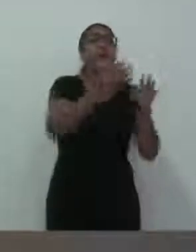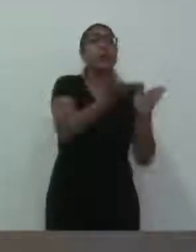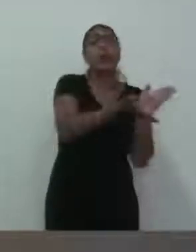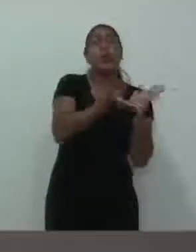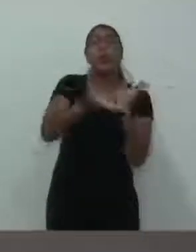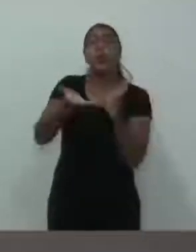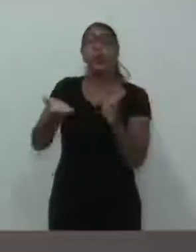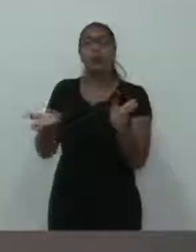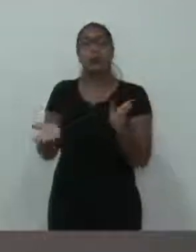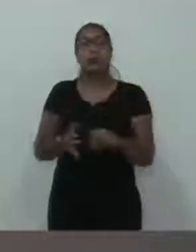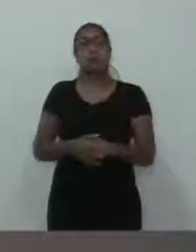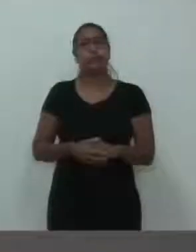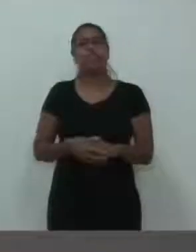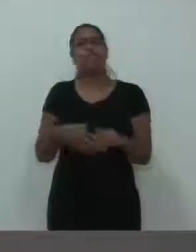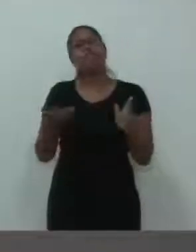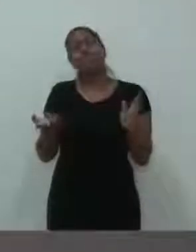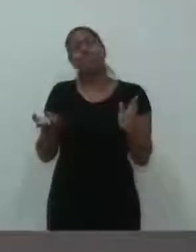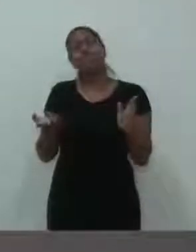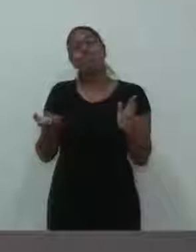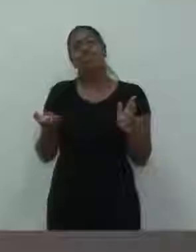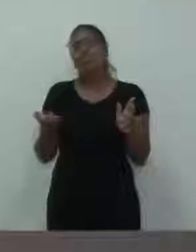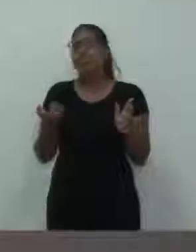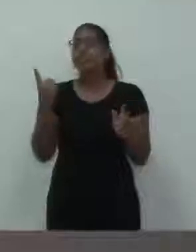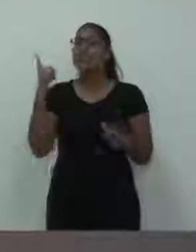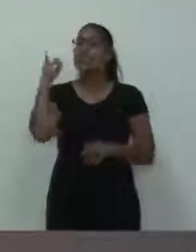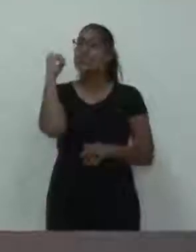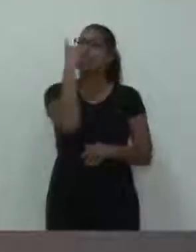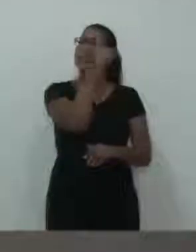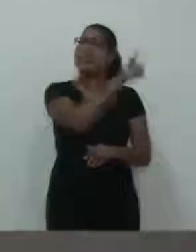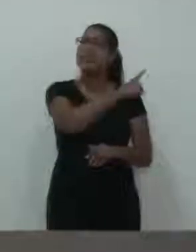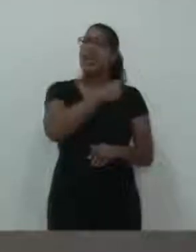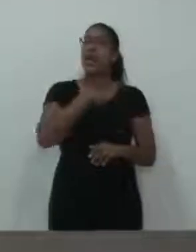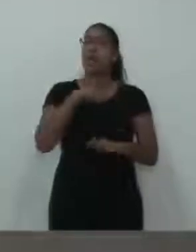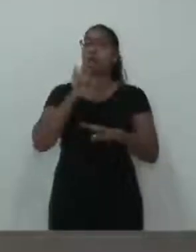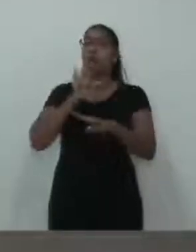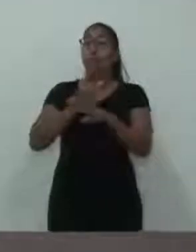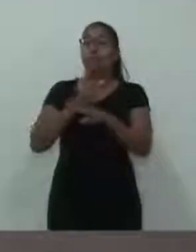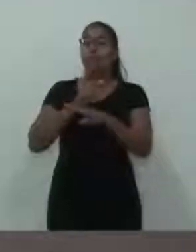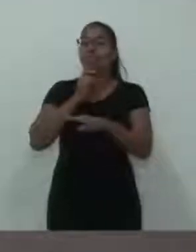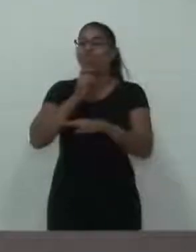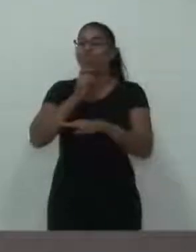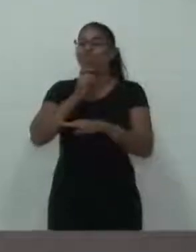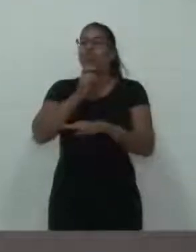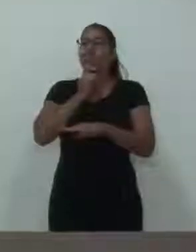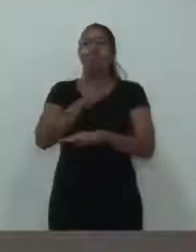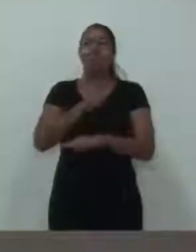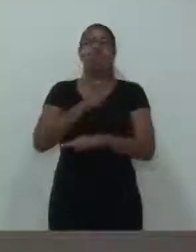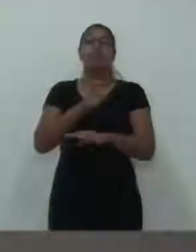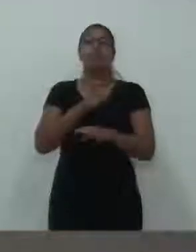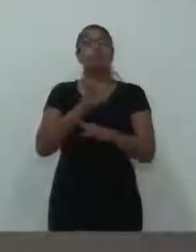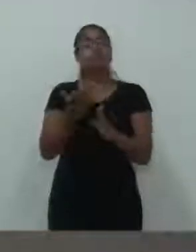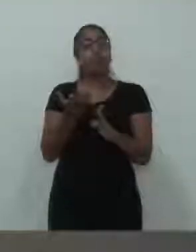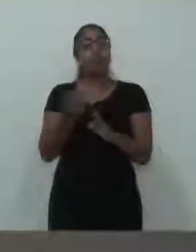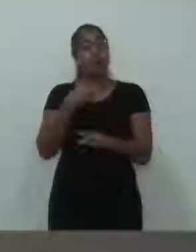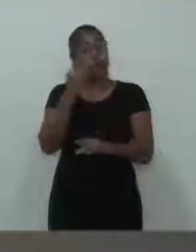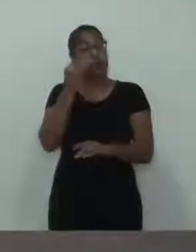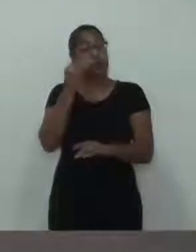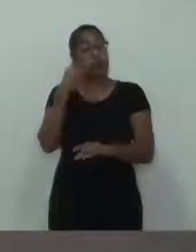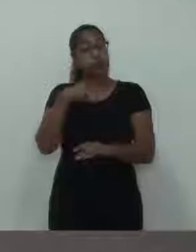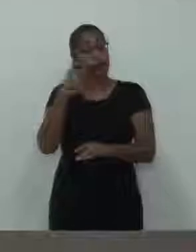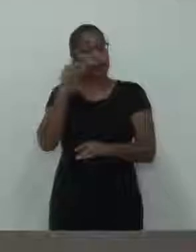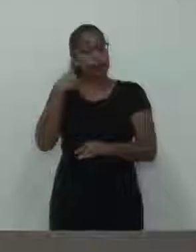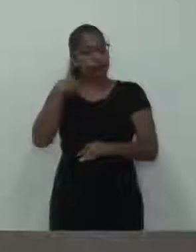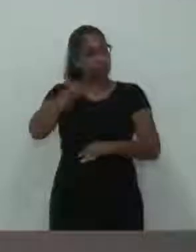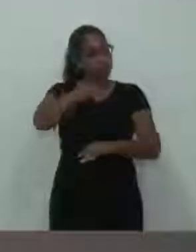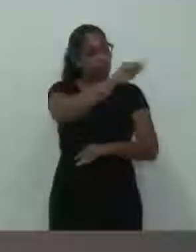coisas que é, sabe, dói e você fica de mãos atadas. E vou lá. Vou pessoalmente,